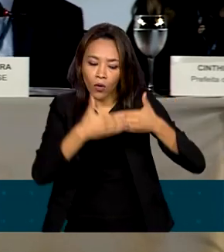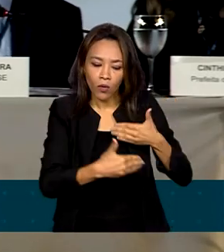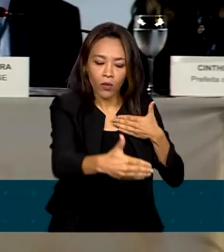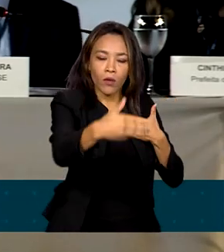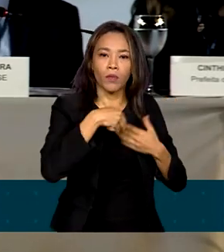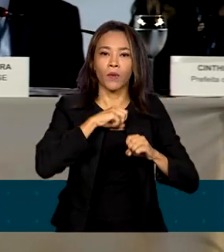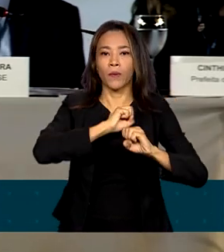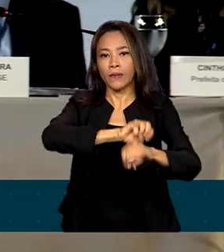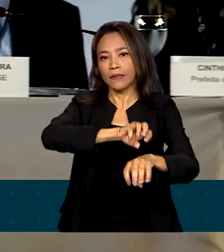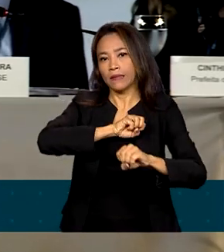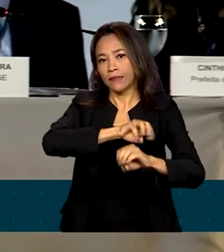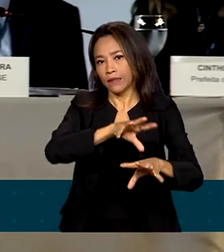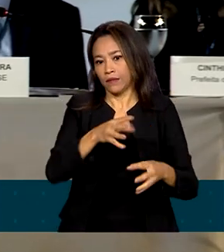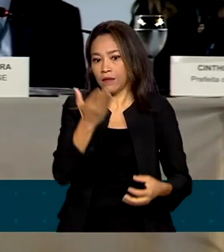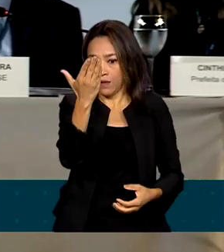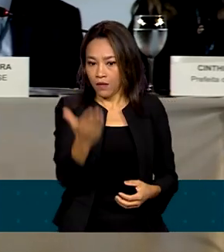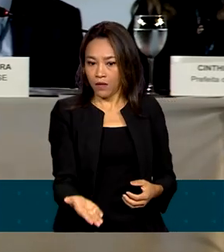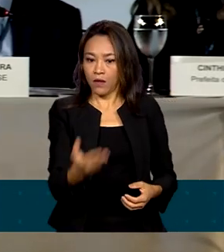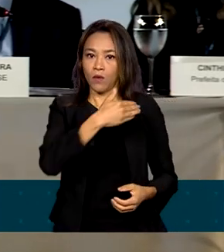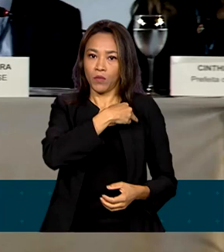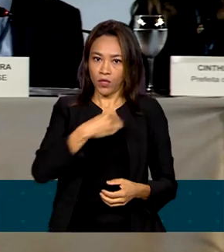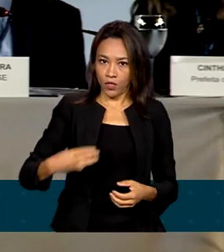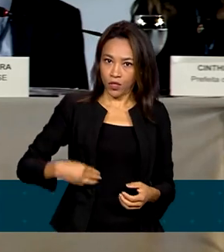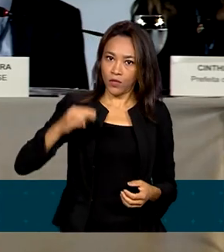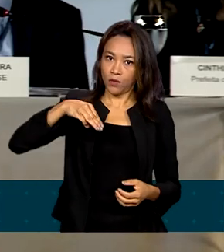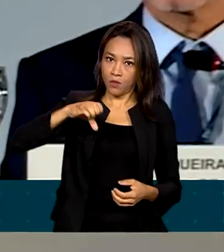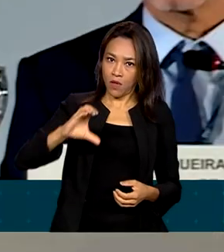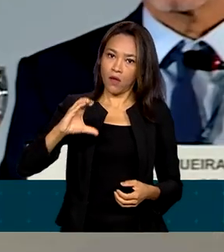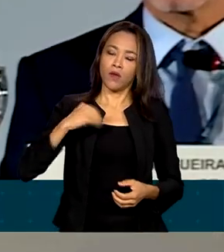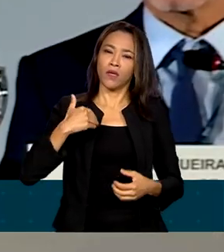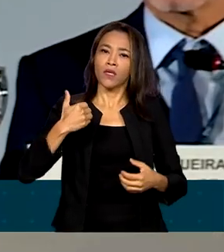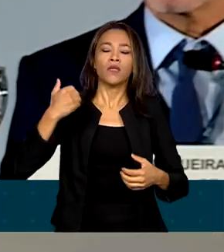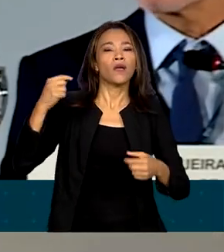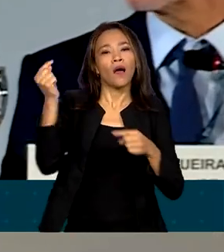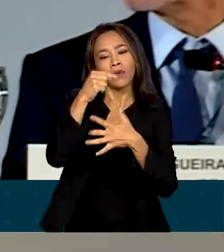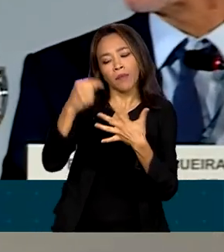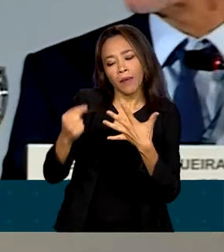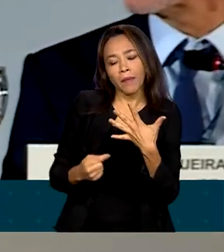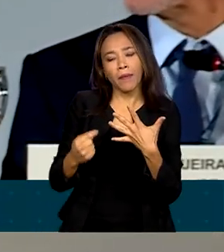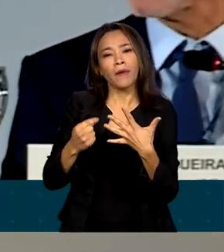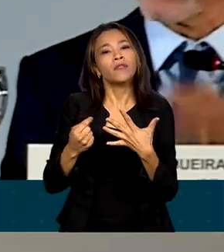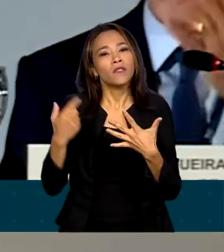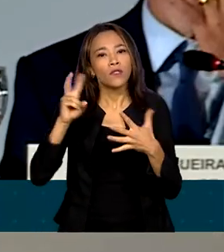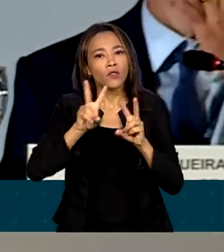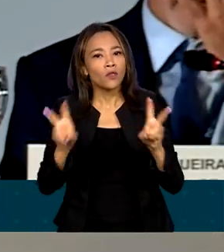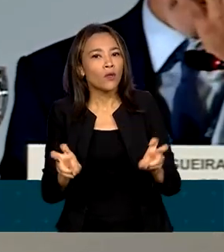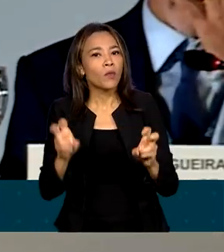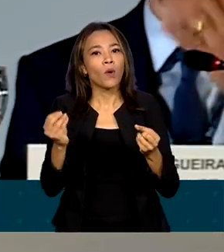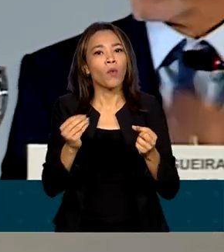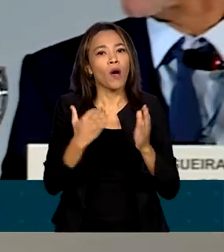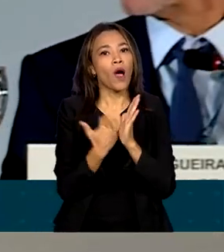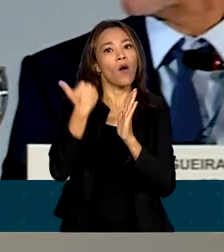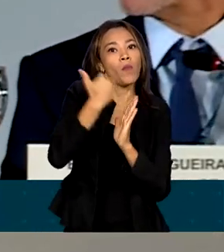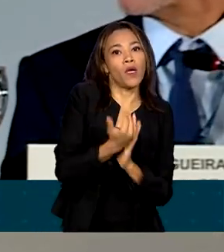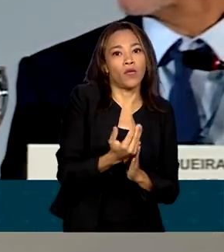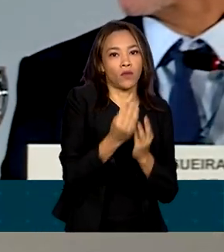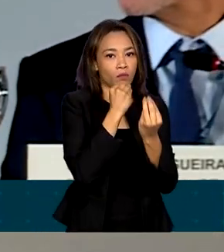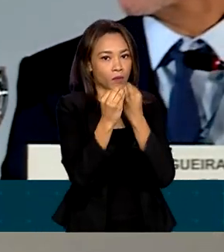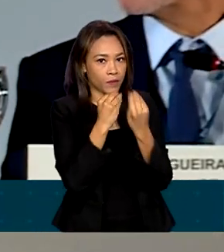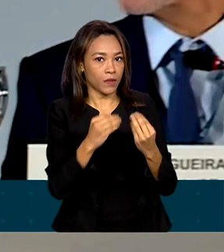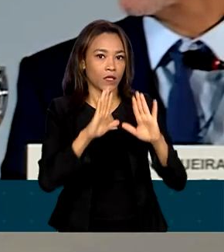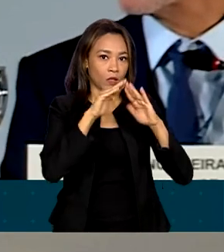ministro da Educação citou medidas já tomadas pelo governo, como o reajuste dos recursos da merenda escolar e a